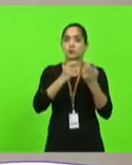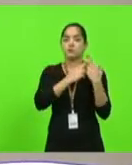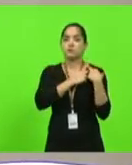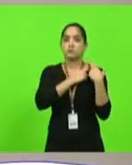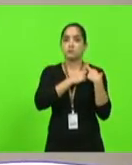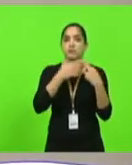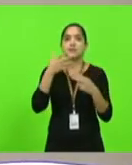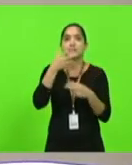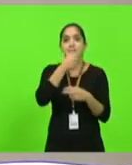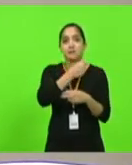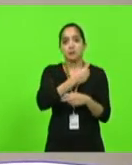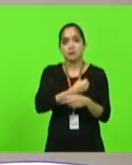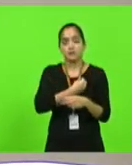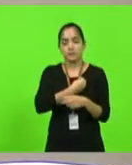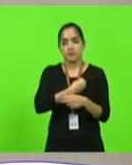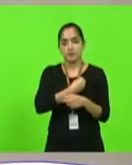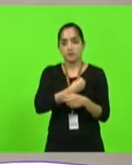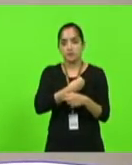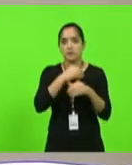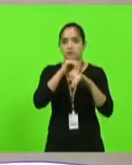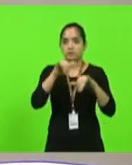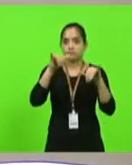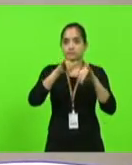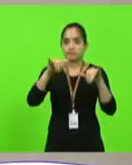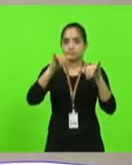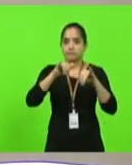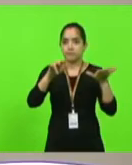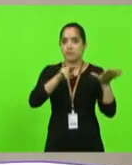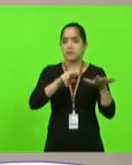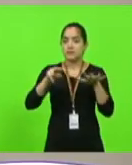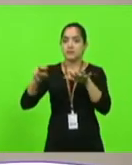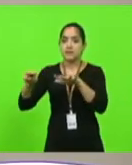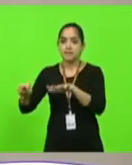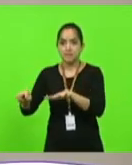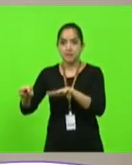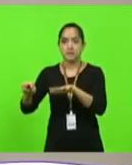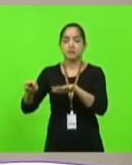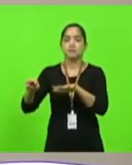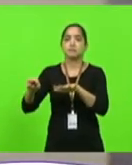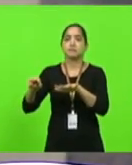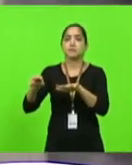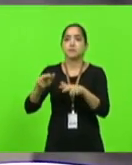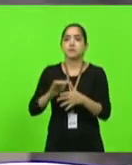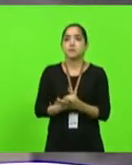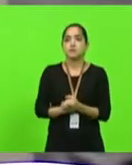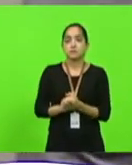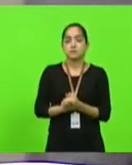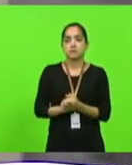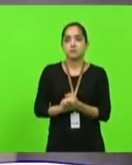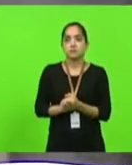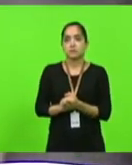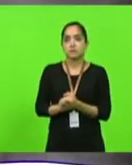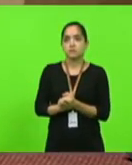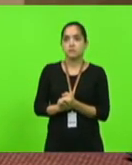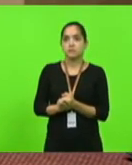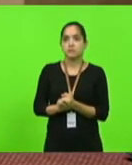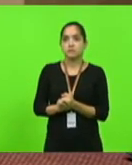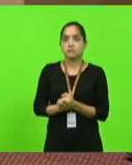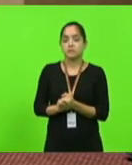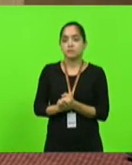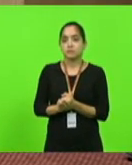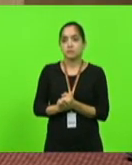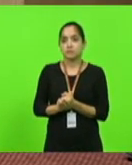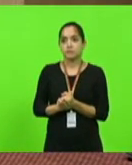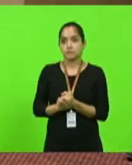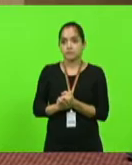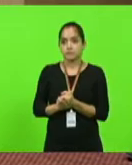salva vidas referente às campanhas alusivas à Semana Nacional do Trânsito. Está suspensa a presente sessão. Peço assessoria para